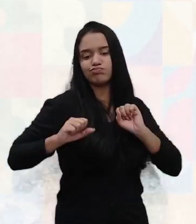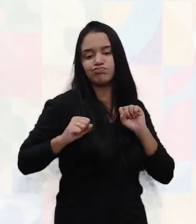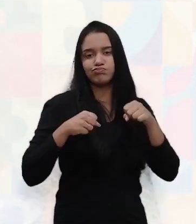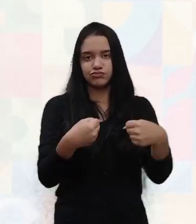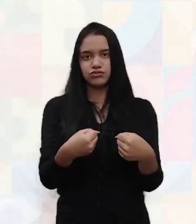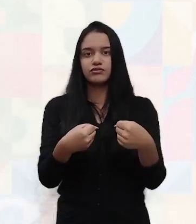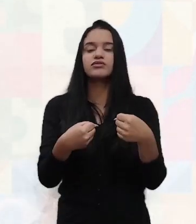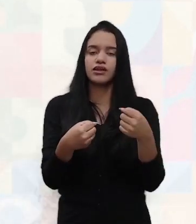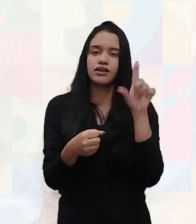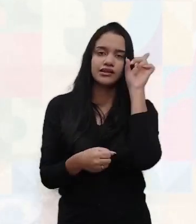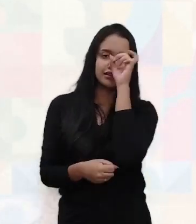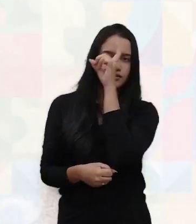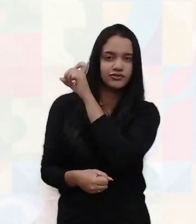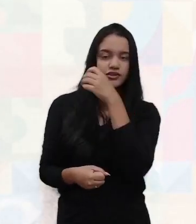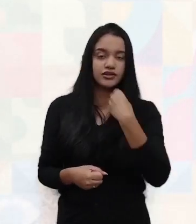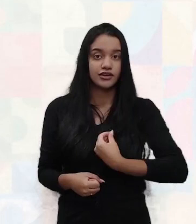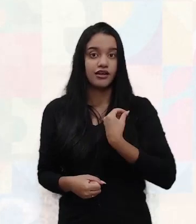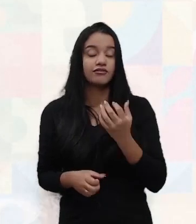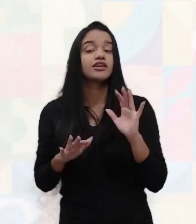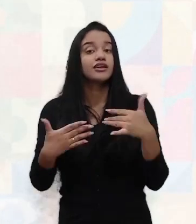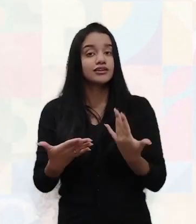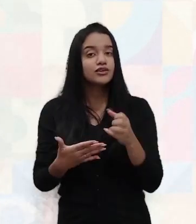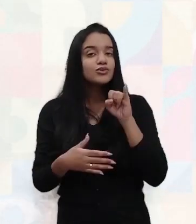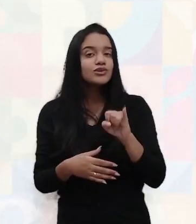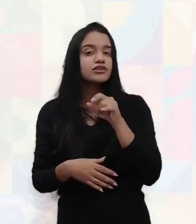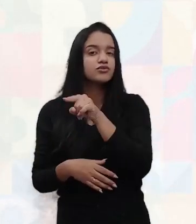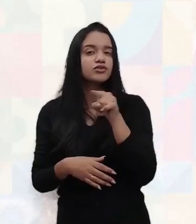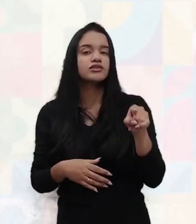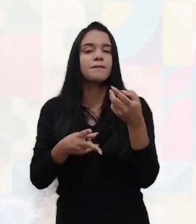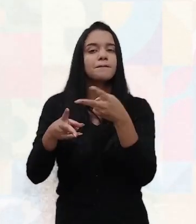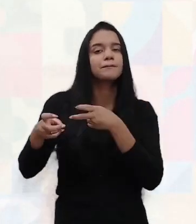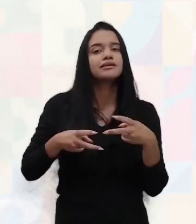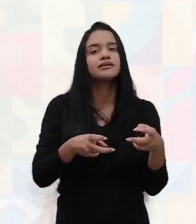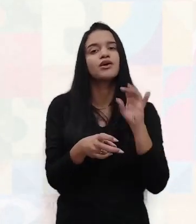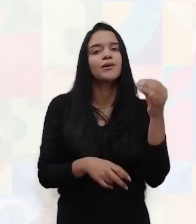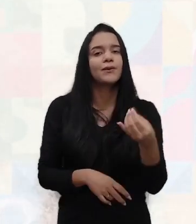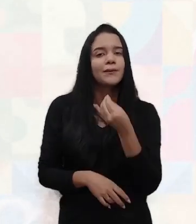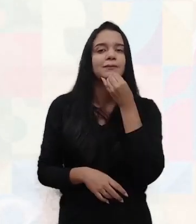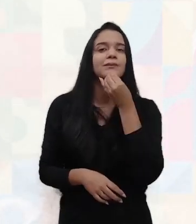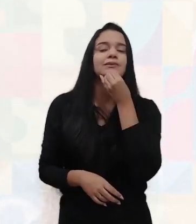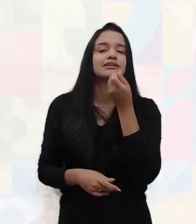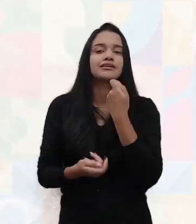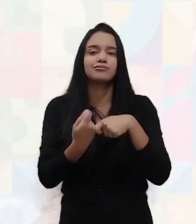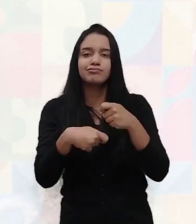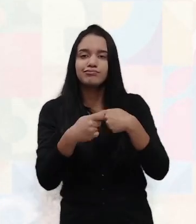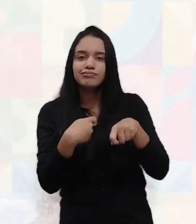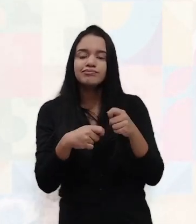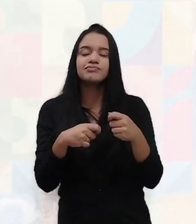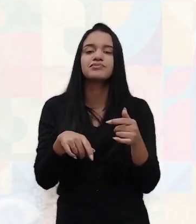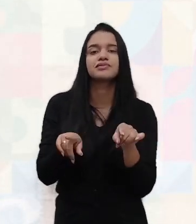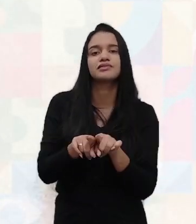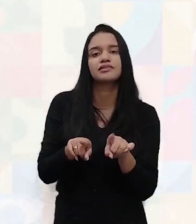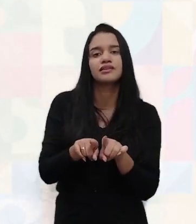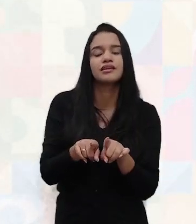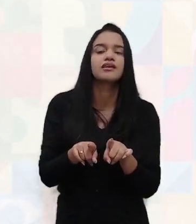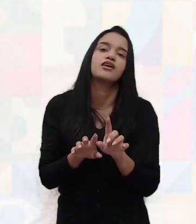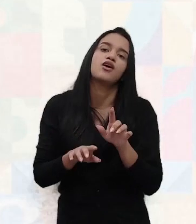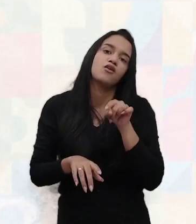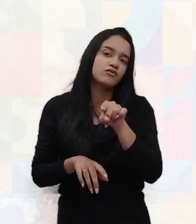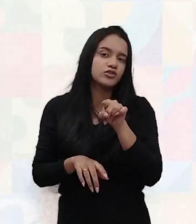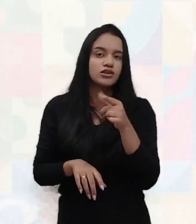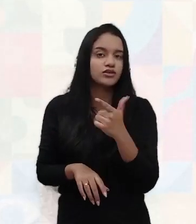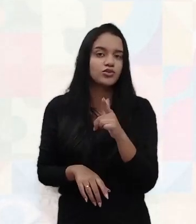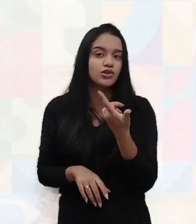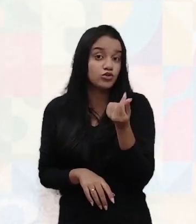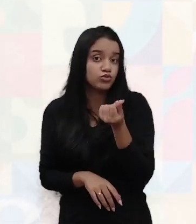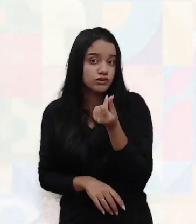algumas dificuldades da vida. Então, se você identificou que é uma oportunidade de negócio, vai correr um certo risco, muitas vezes você não tem